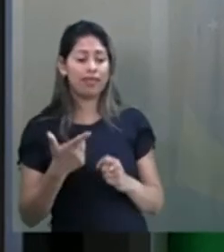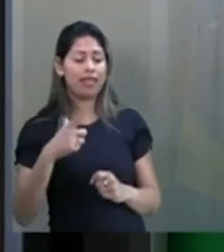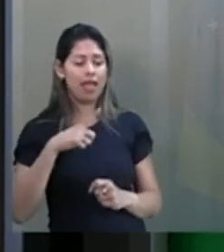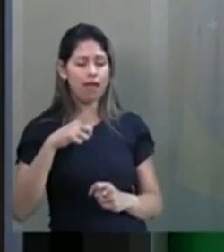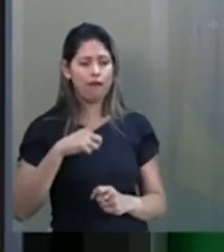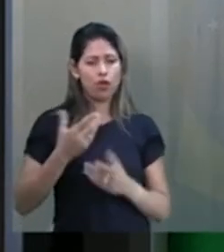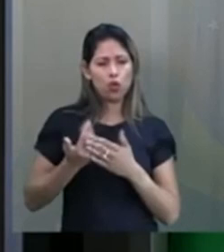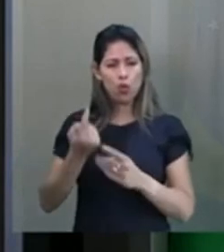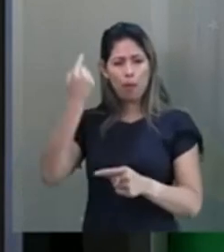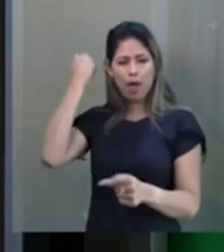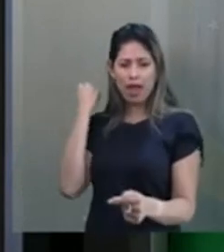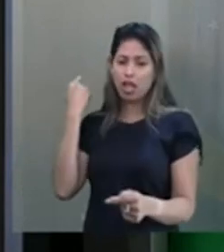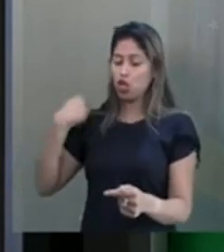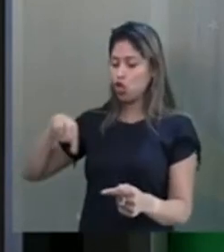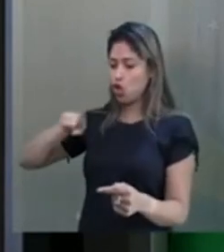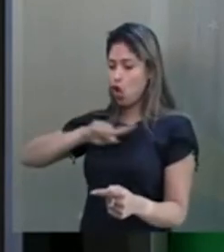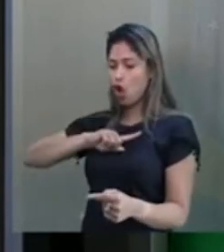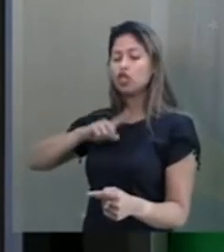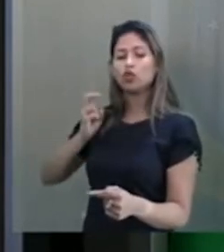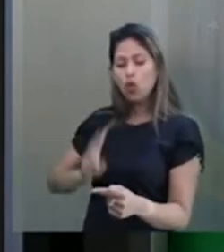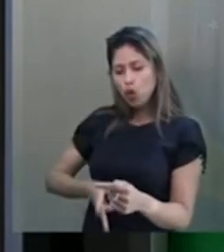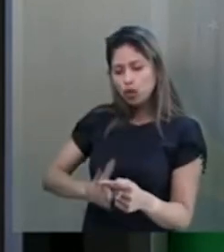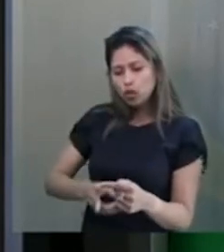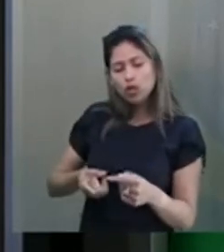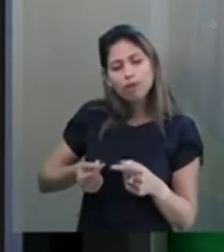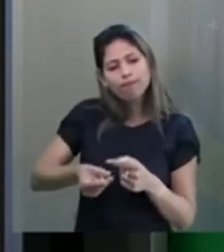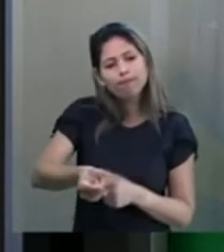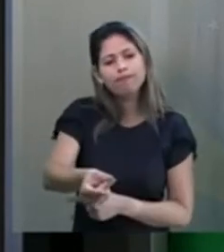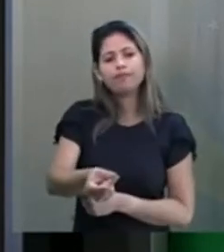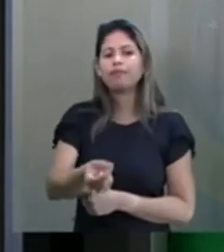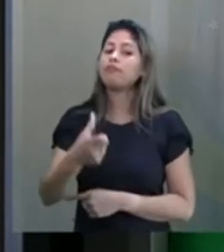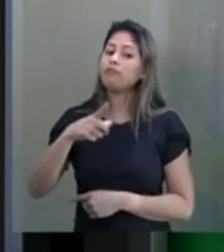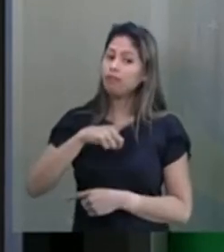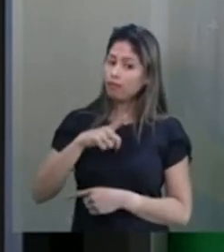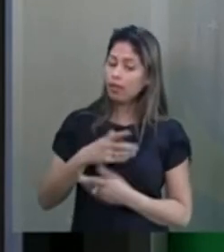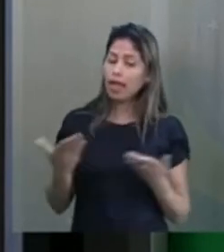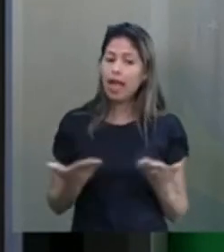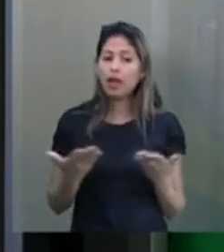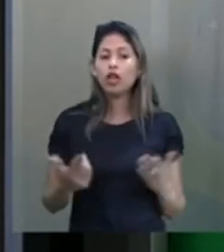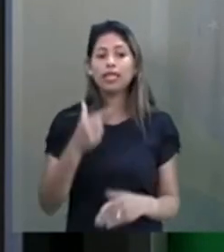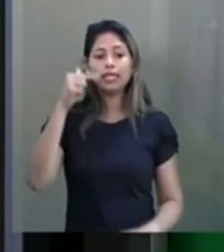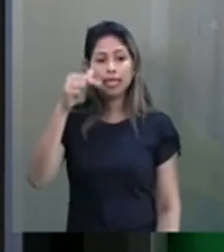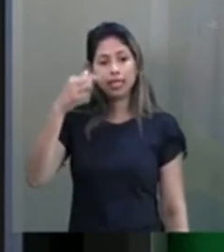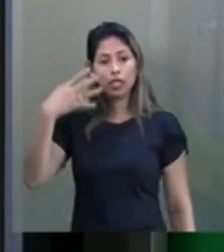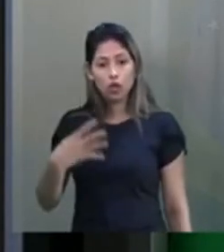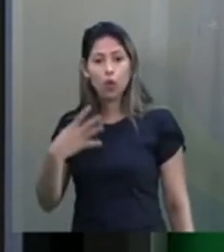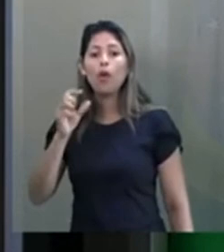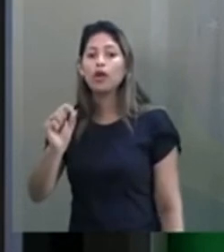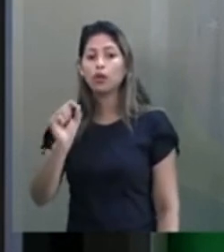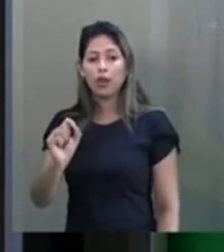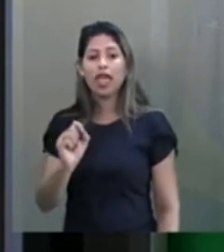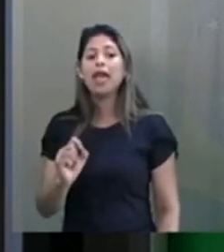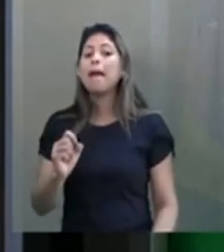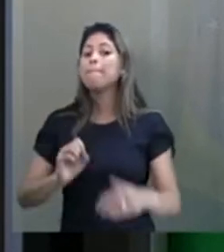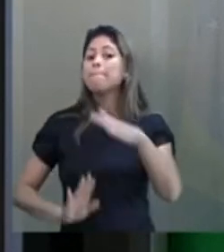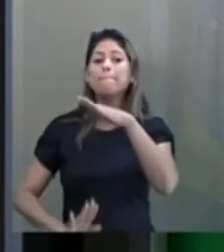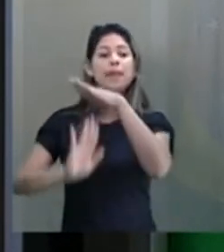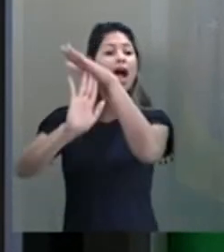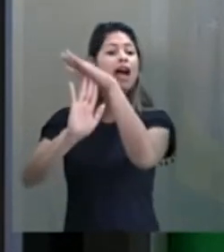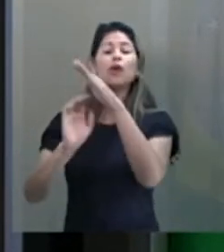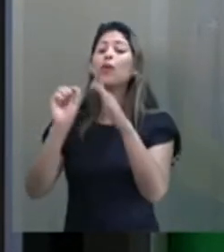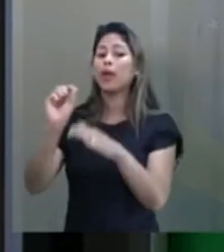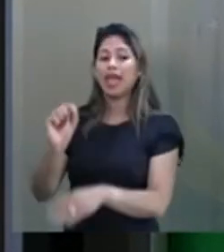continuamos tendo agora. De 74 países, o Brasil é o sétimo com maior gasto do PIB com funcionário público.